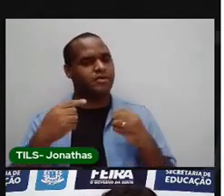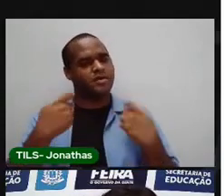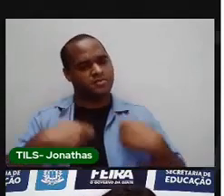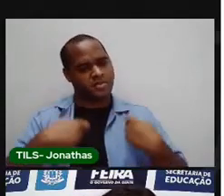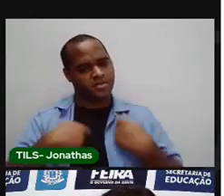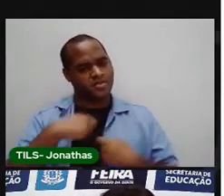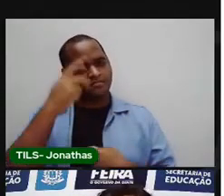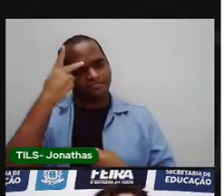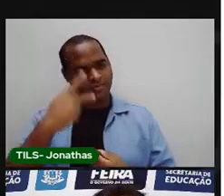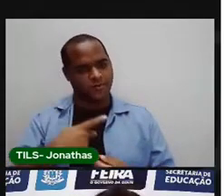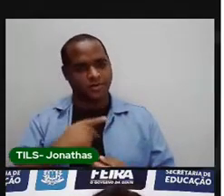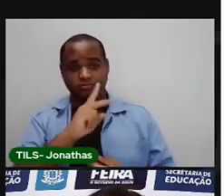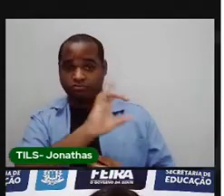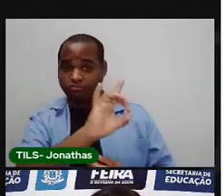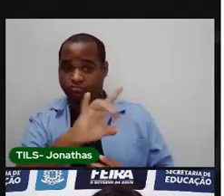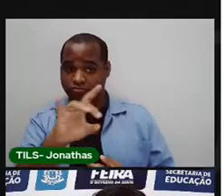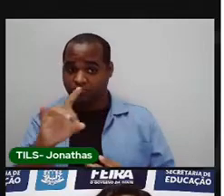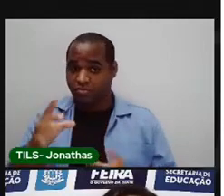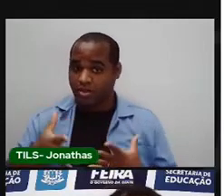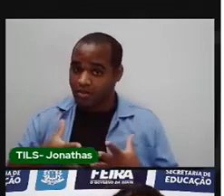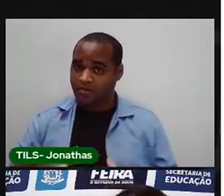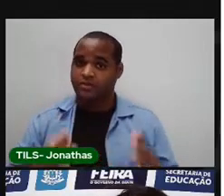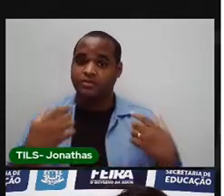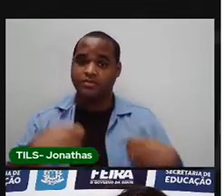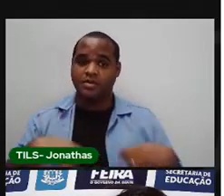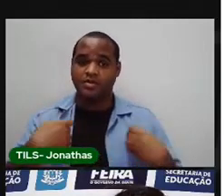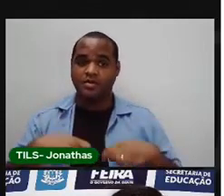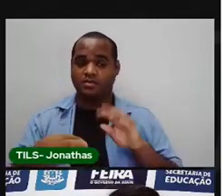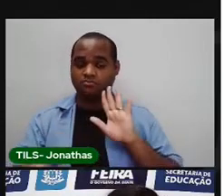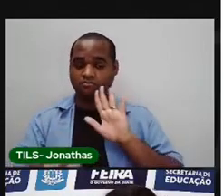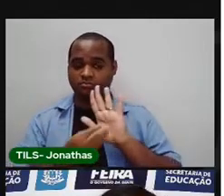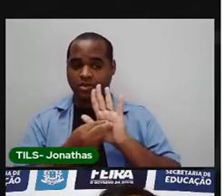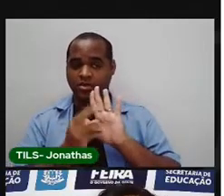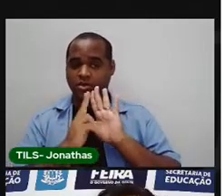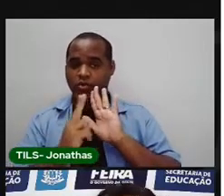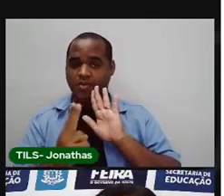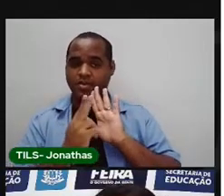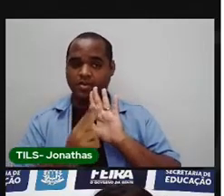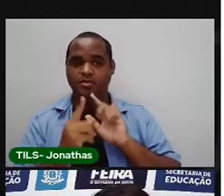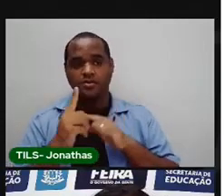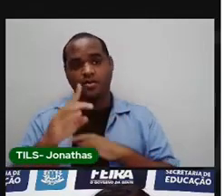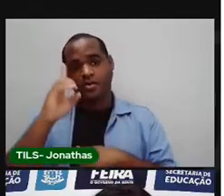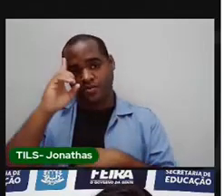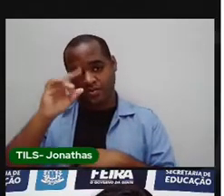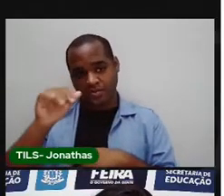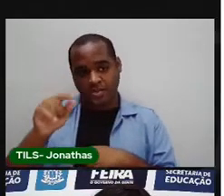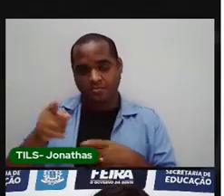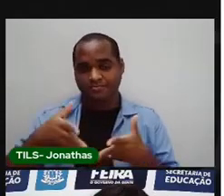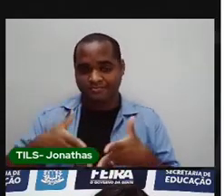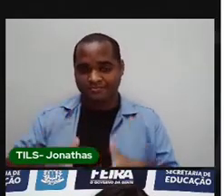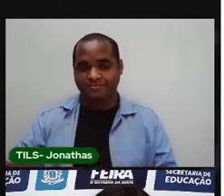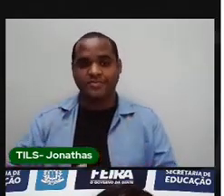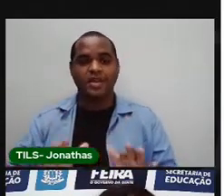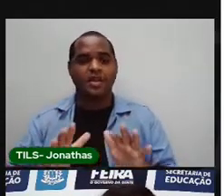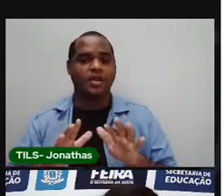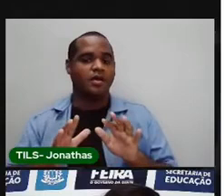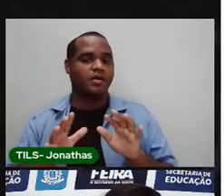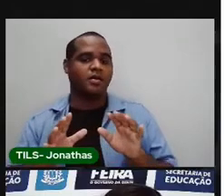respeito a gente, quando nascemos, está escrito nele. O dia que nascemos,